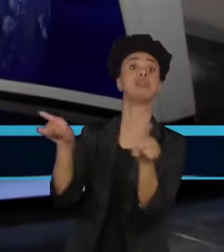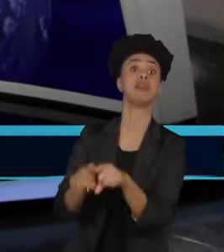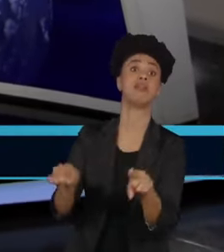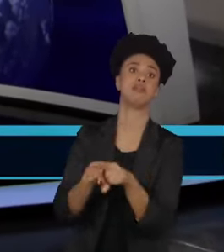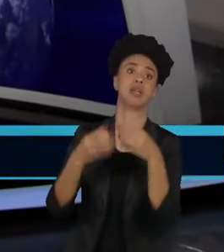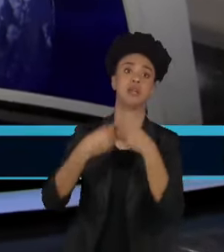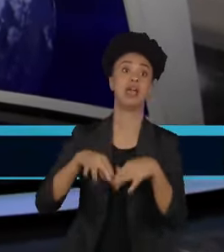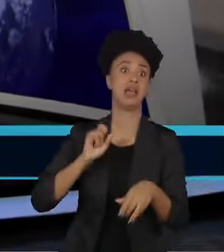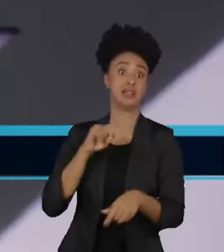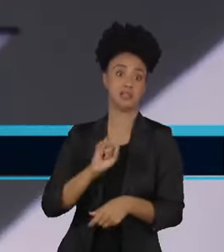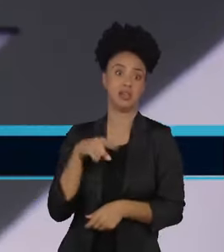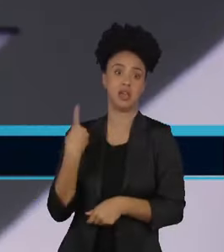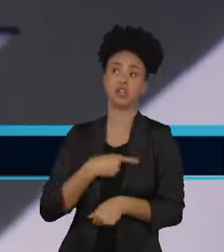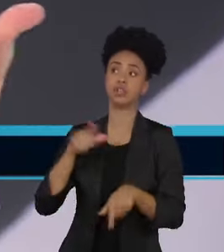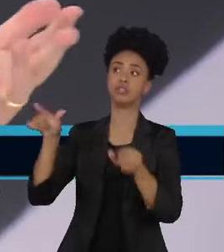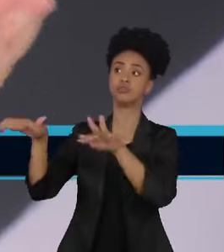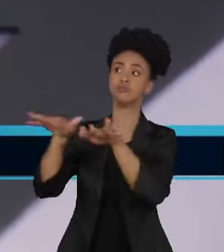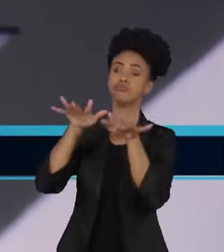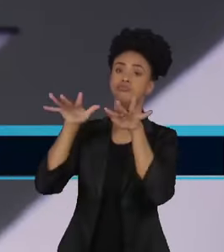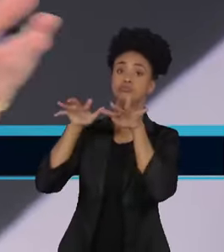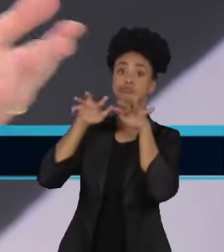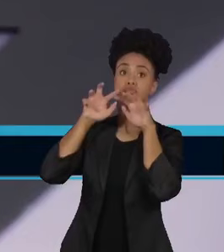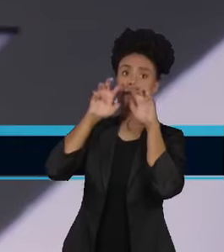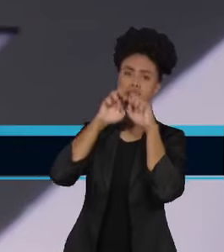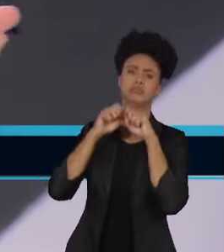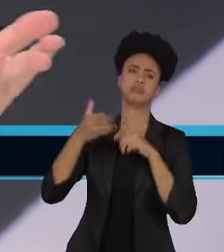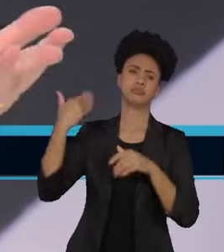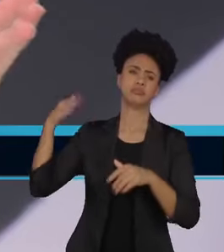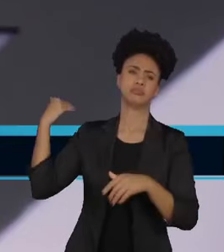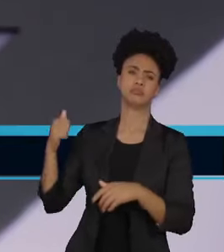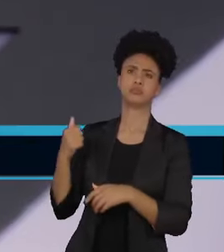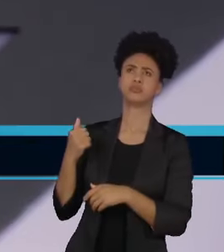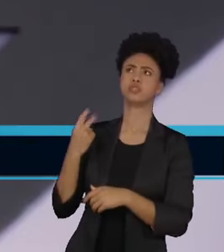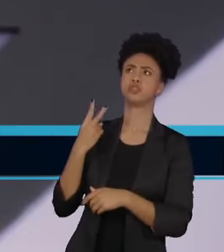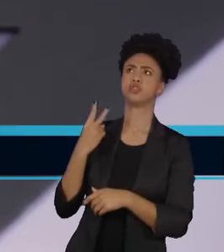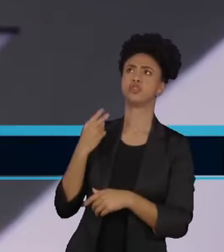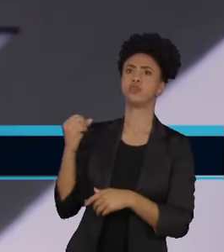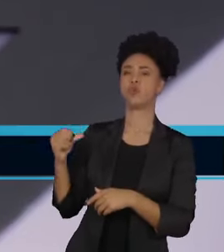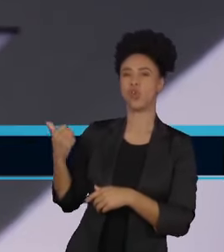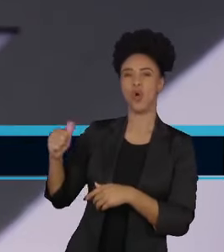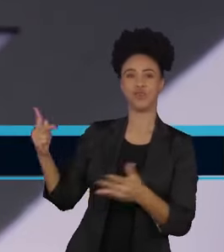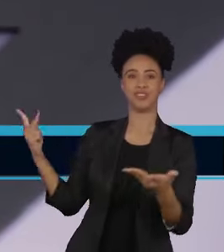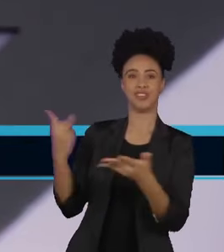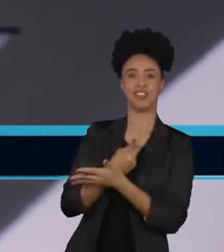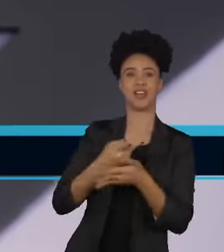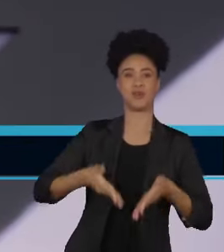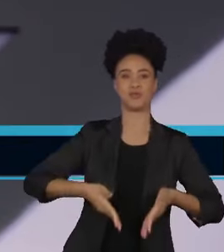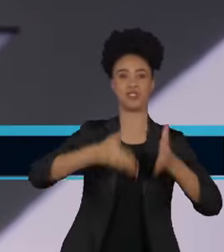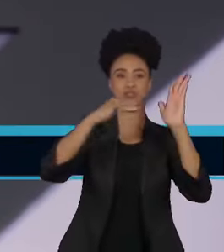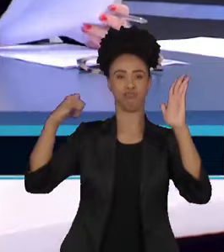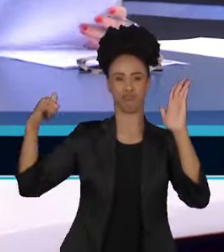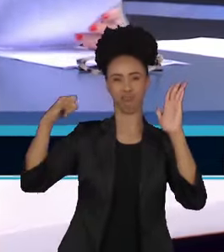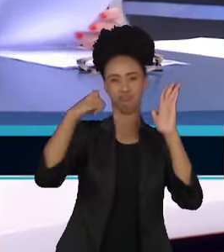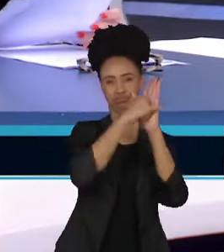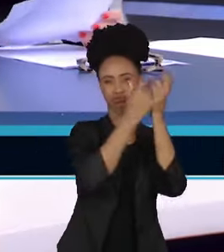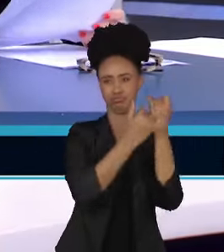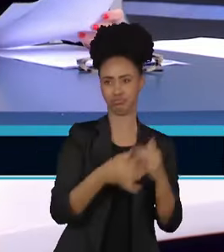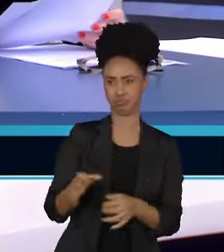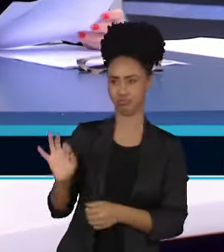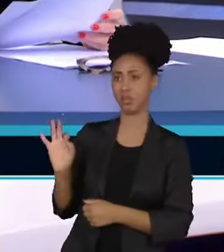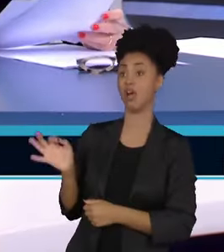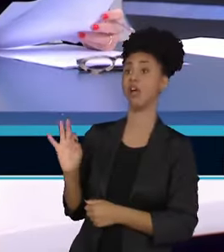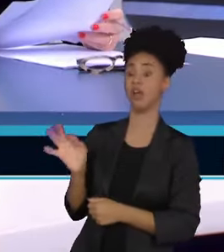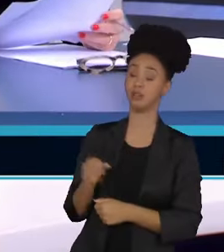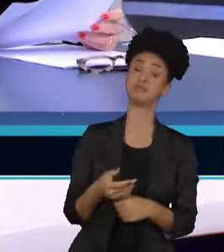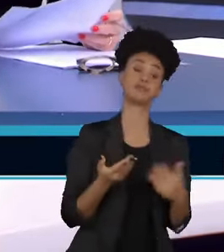partículas, já tem estudos desde o 11 de setembro, né? Que teve aquela catástrofe... Das torres gêmeas. É, das